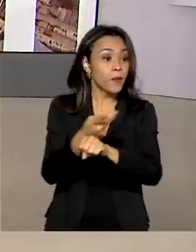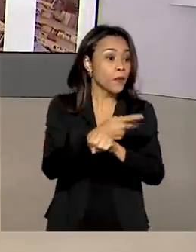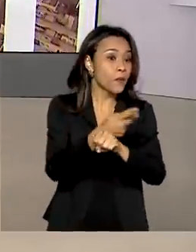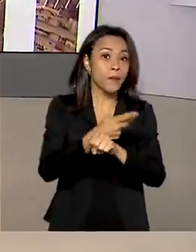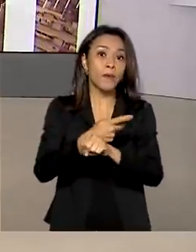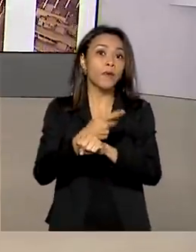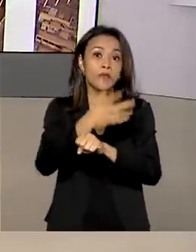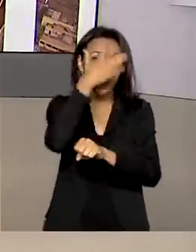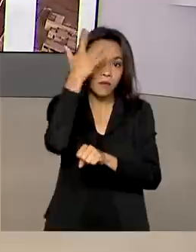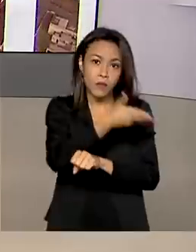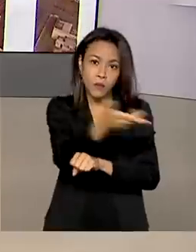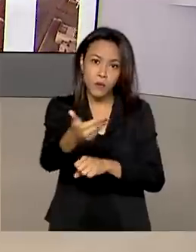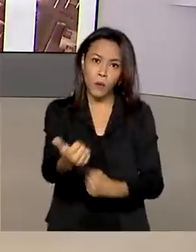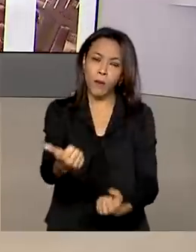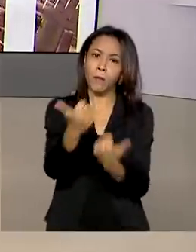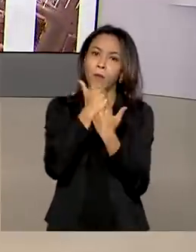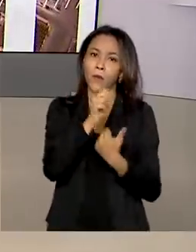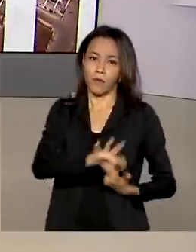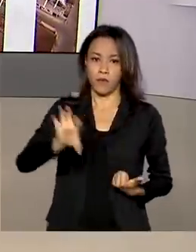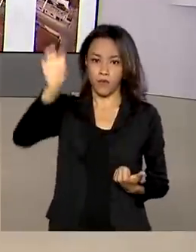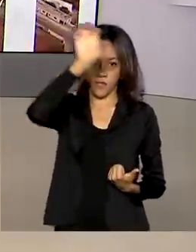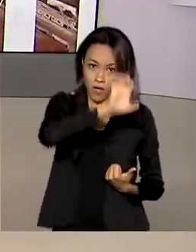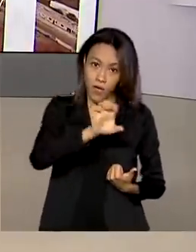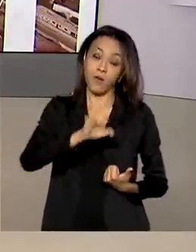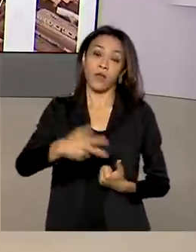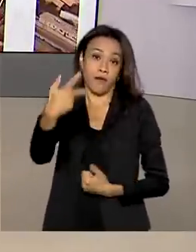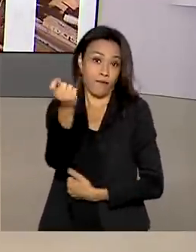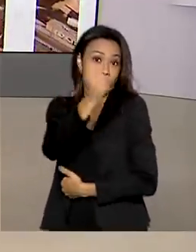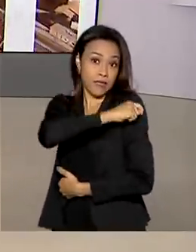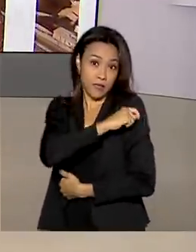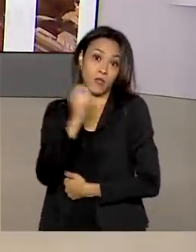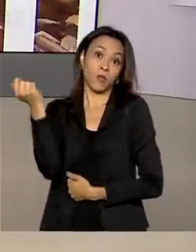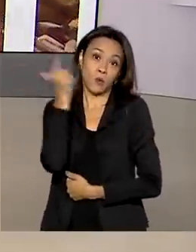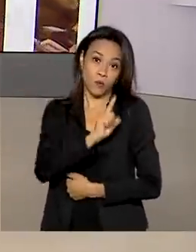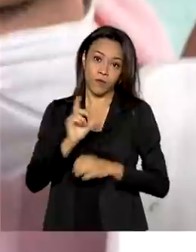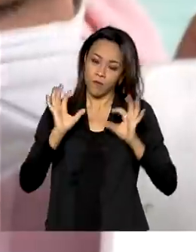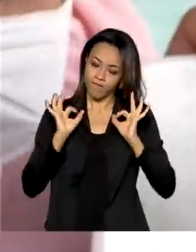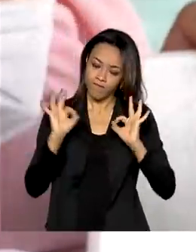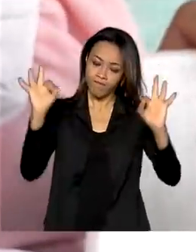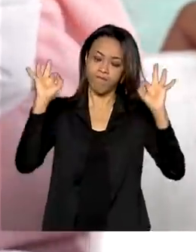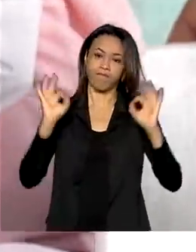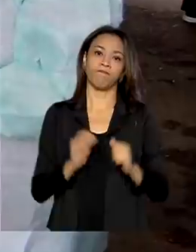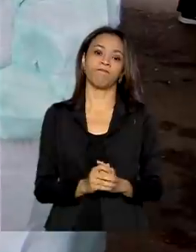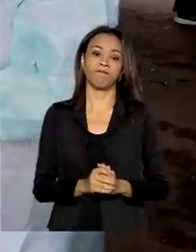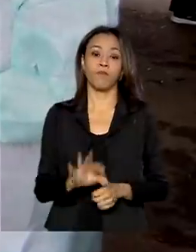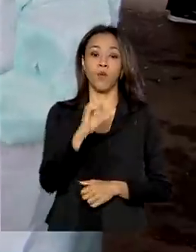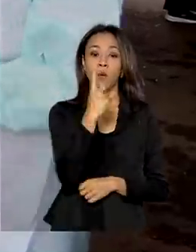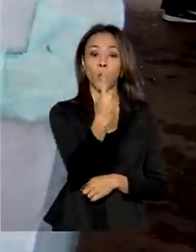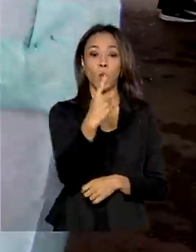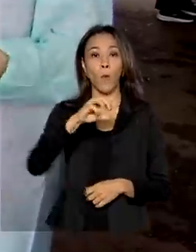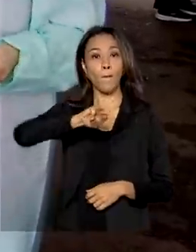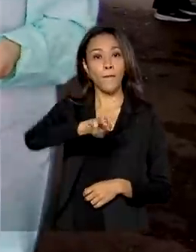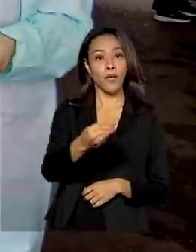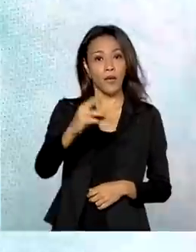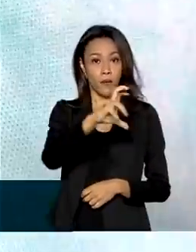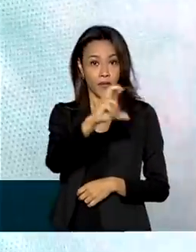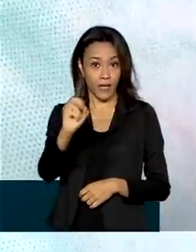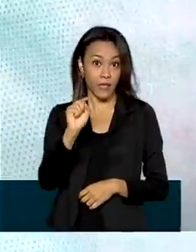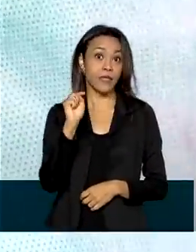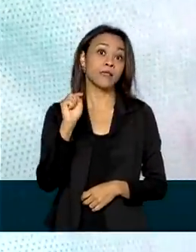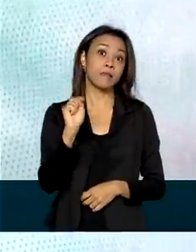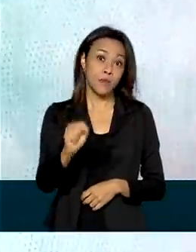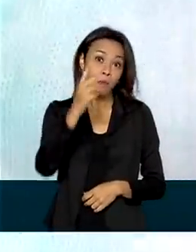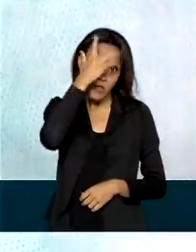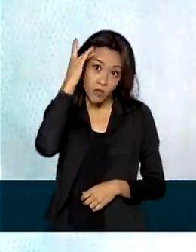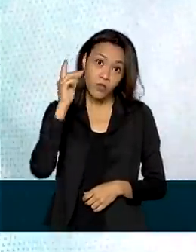com apoio dos estados para que o ciclo vacinal fique completo. Um milhão e meio de brasileiros já deveriam ter